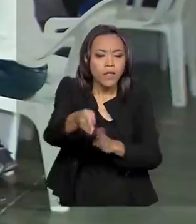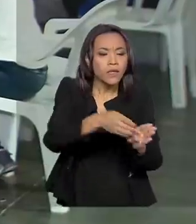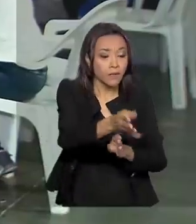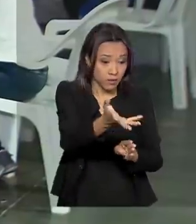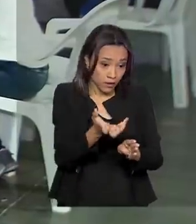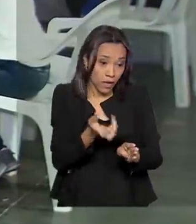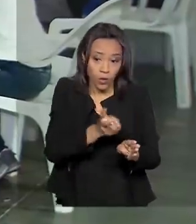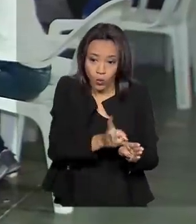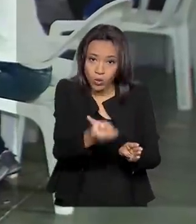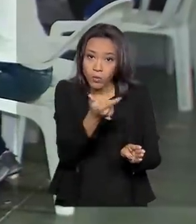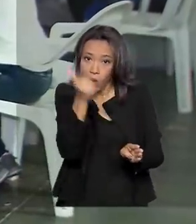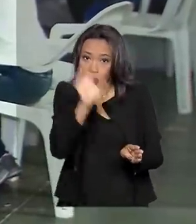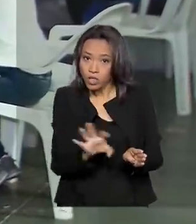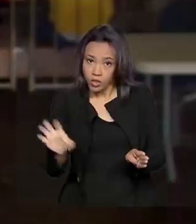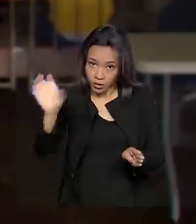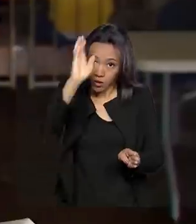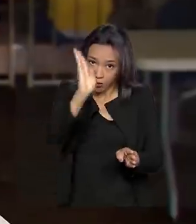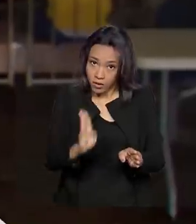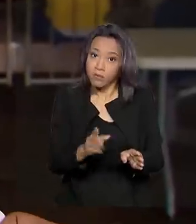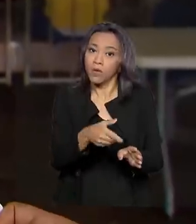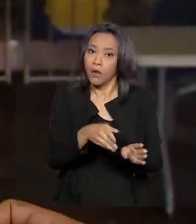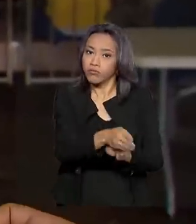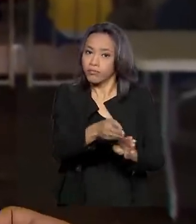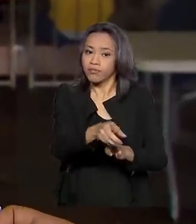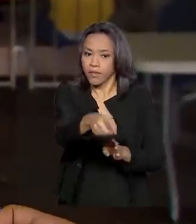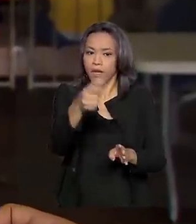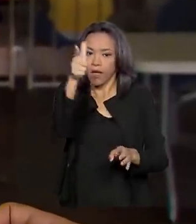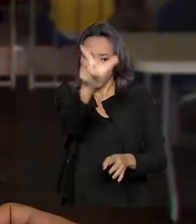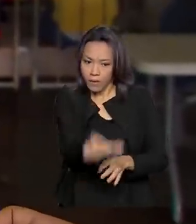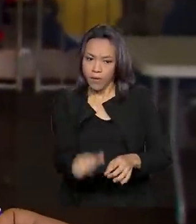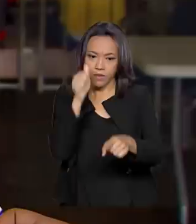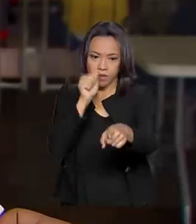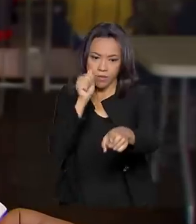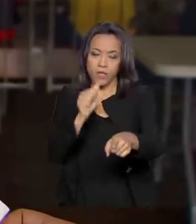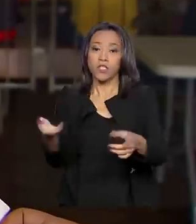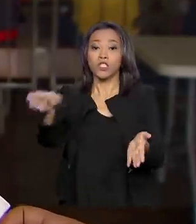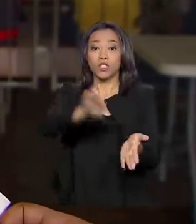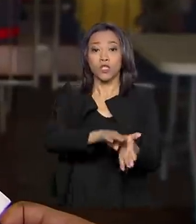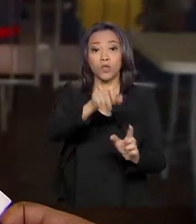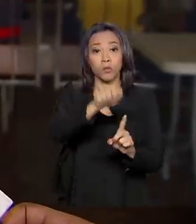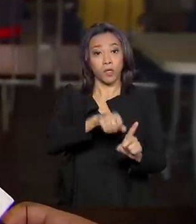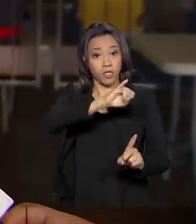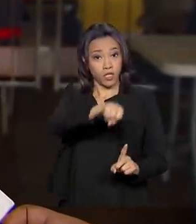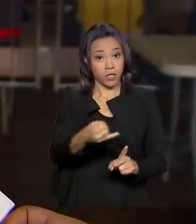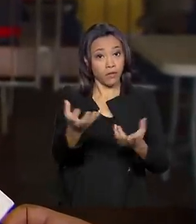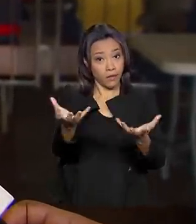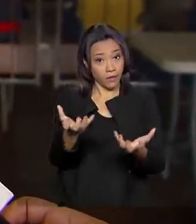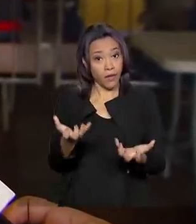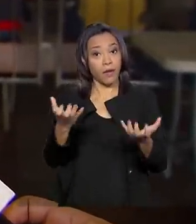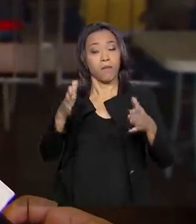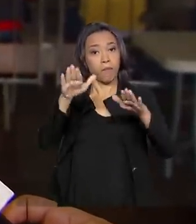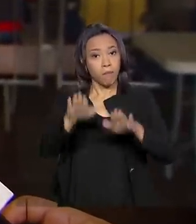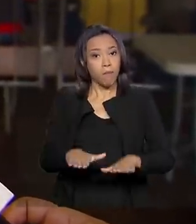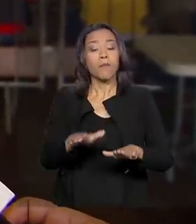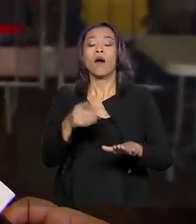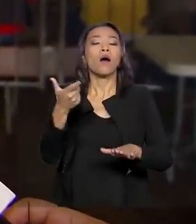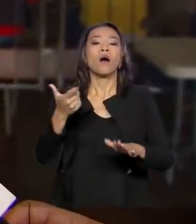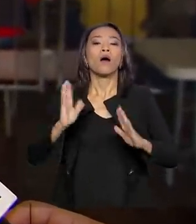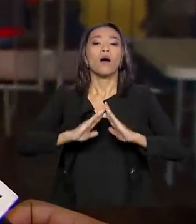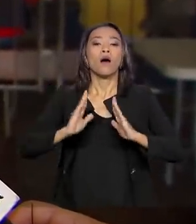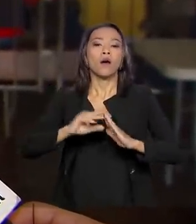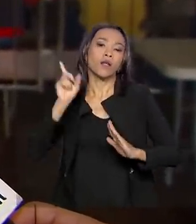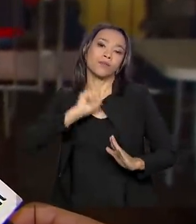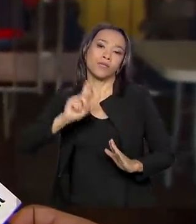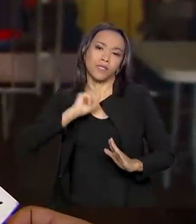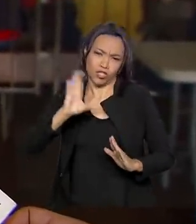querem seguir para outras regiões do país. É o caso da Irene, que chegou aqui em janeiro e pretende morar em Minas Gerais, onde já tem